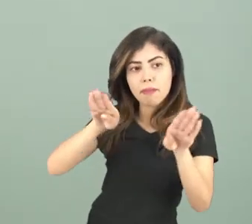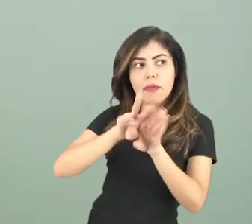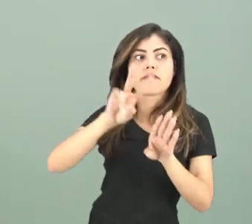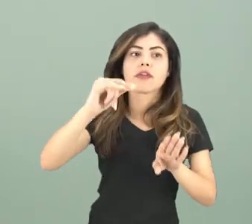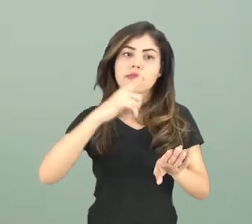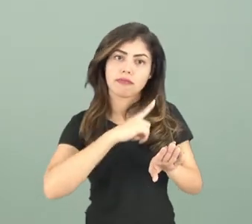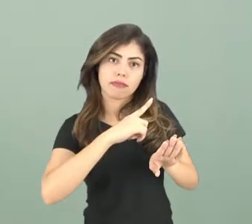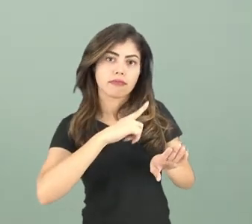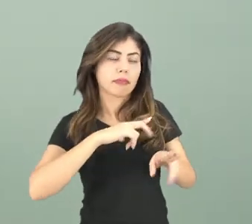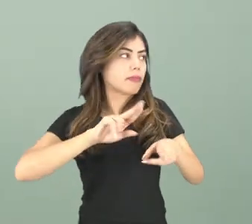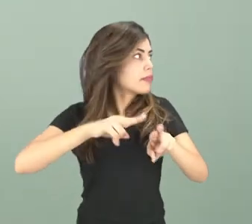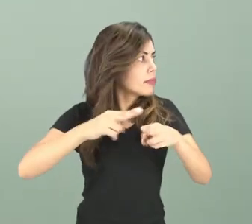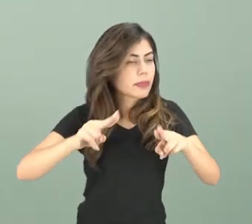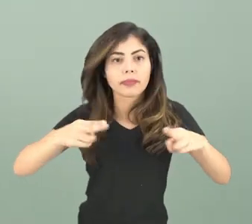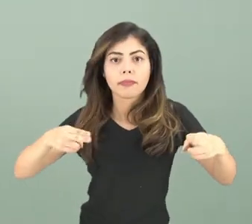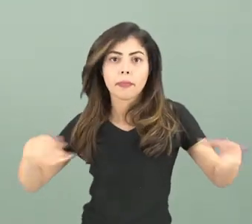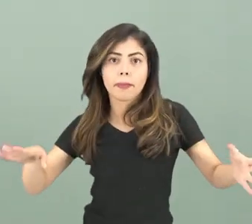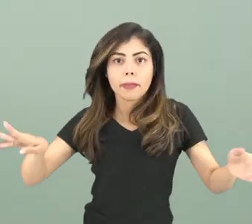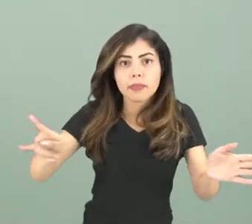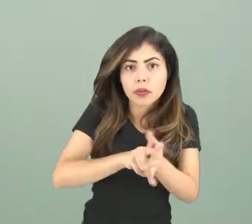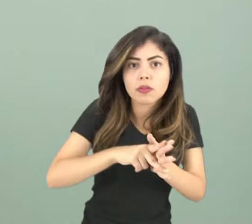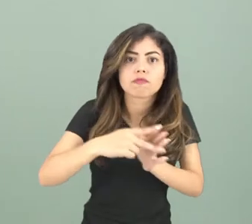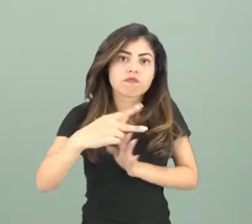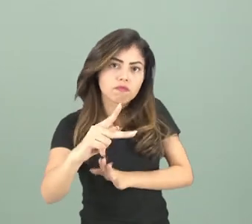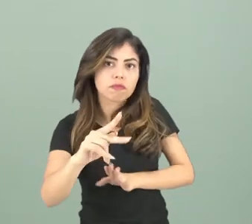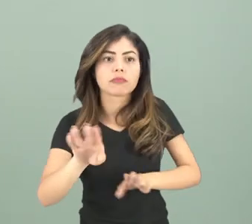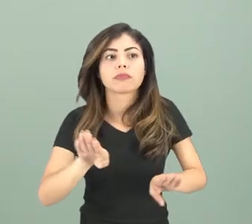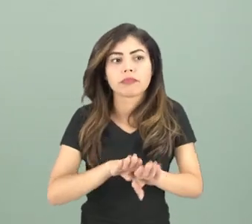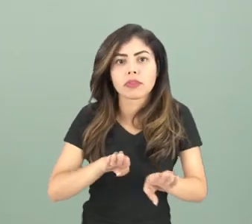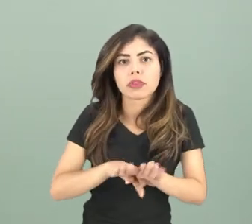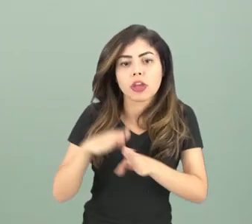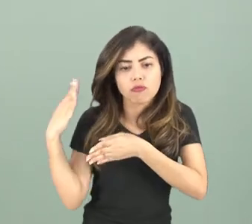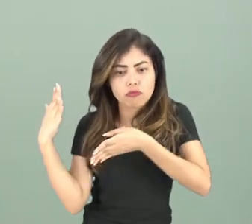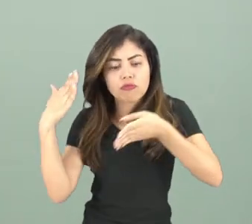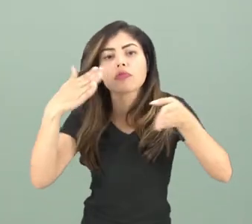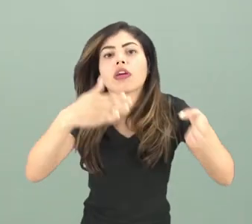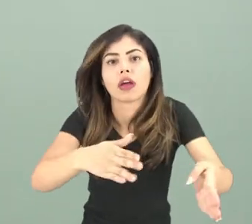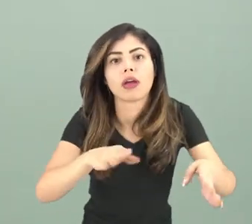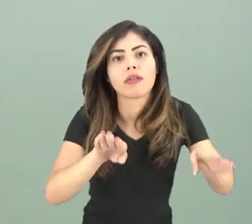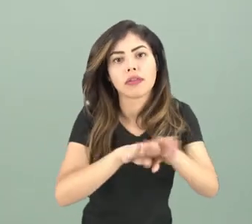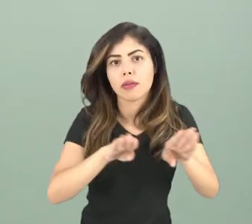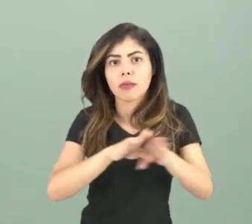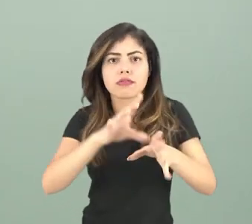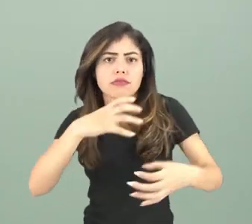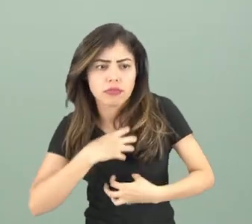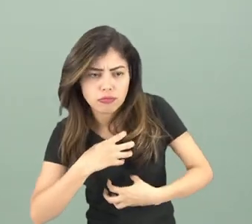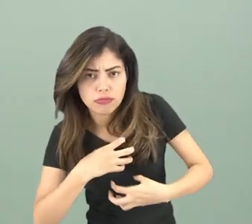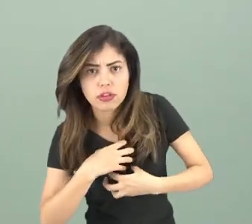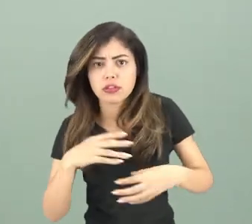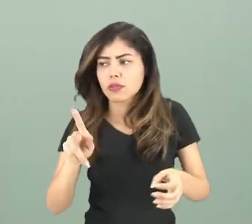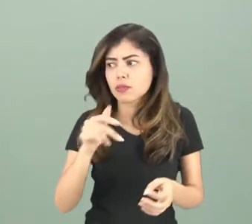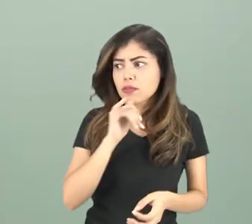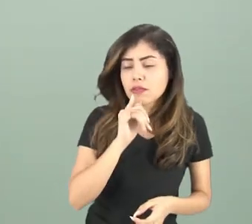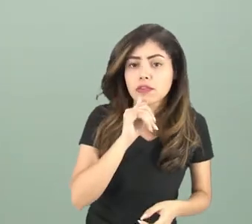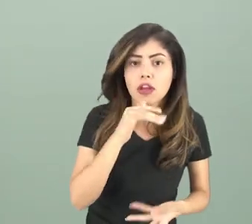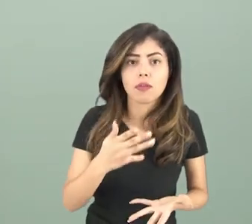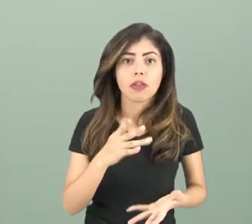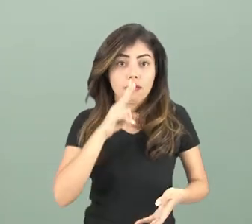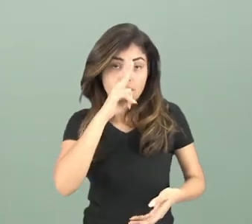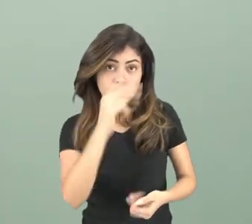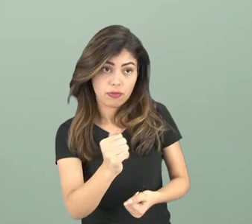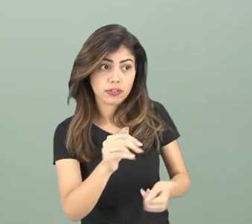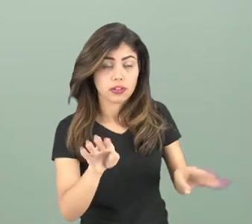em torno desse imã. Esse campo tem algumas linhas, tem direção e tem sentido, como, por exemplo, a força